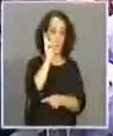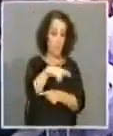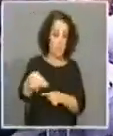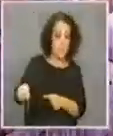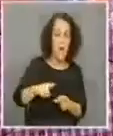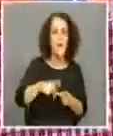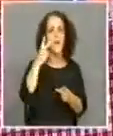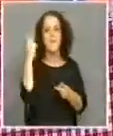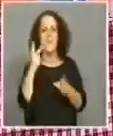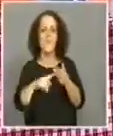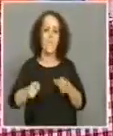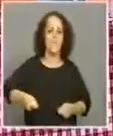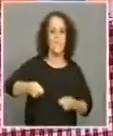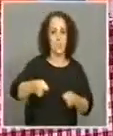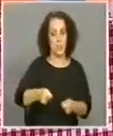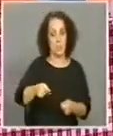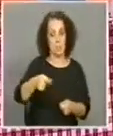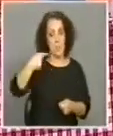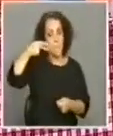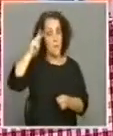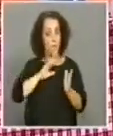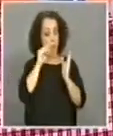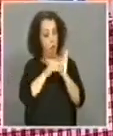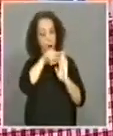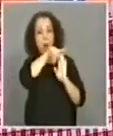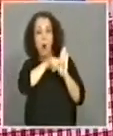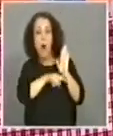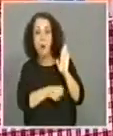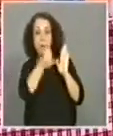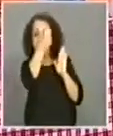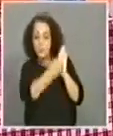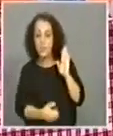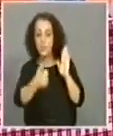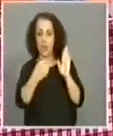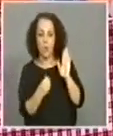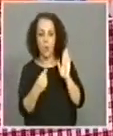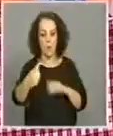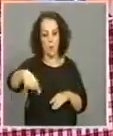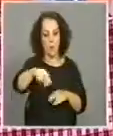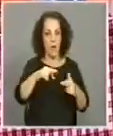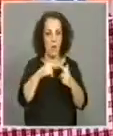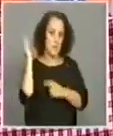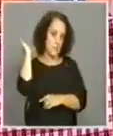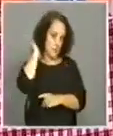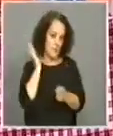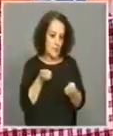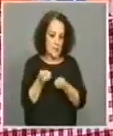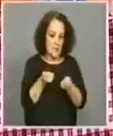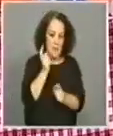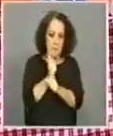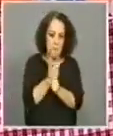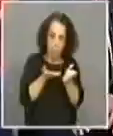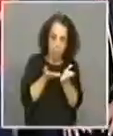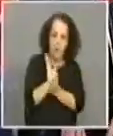Não deixa de ser uma grande responsabilidade para si, para a sua autarquia, manter esta qualidade de vida? É verdade, o nosso